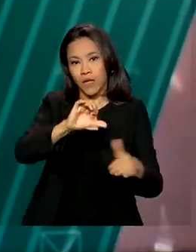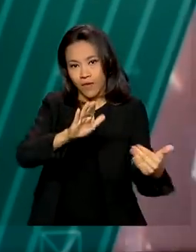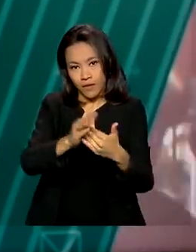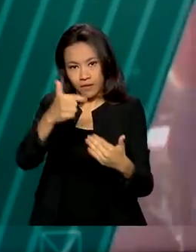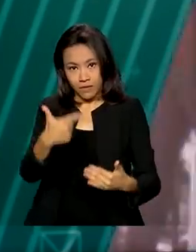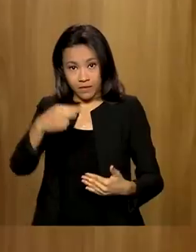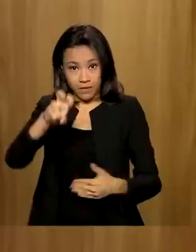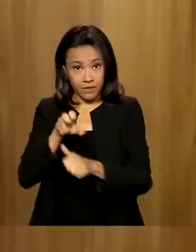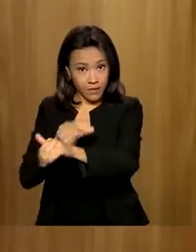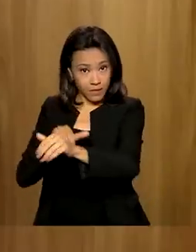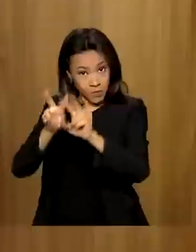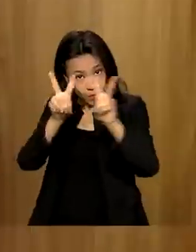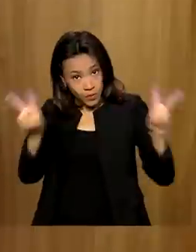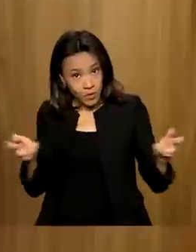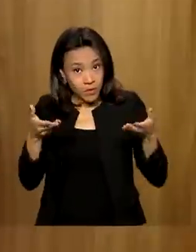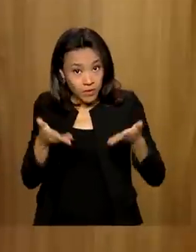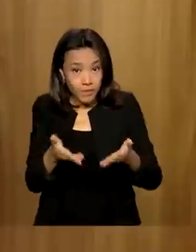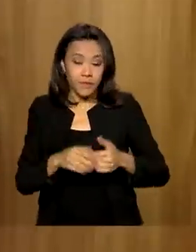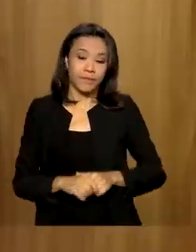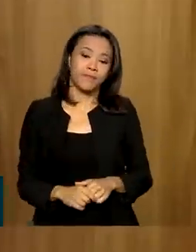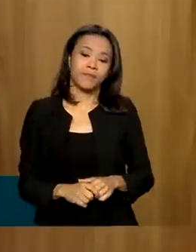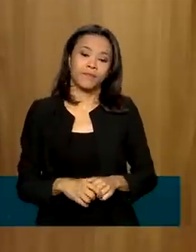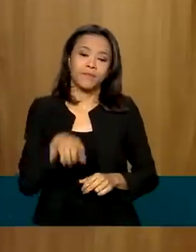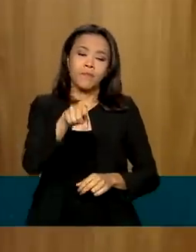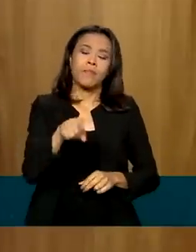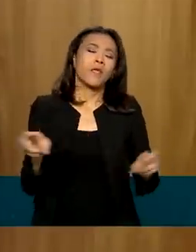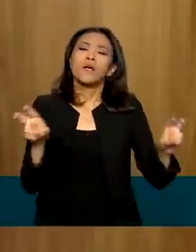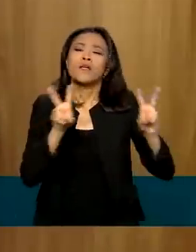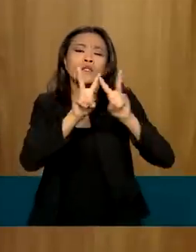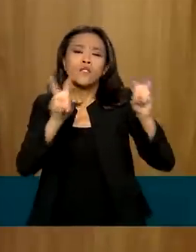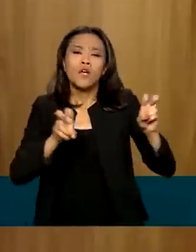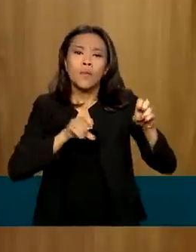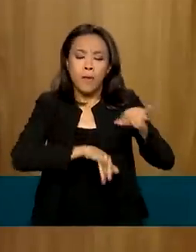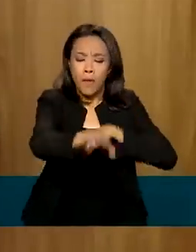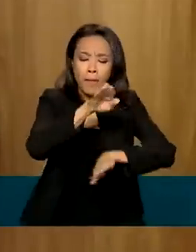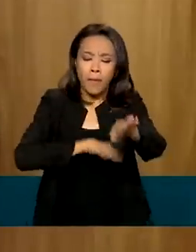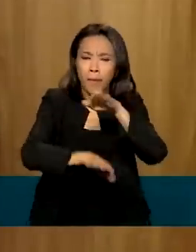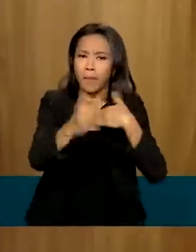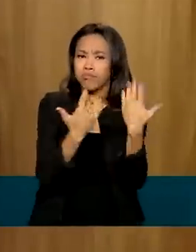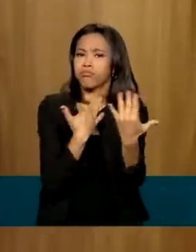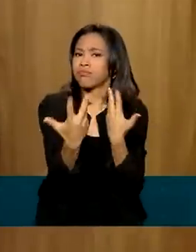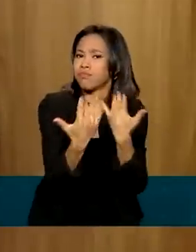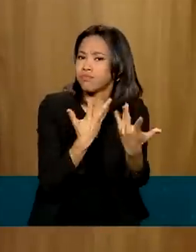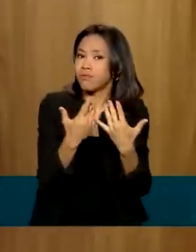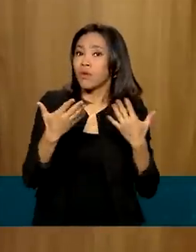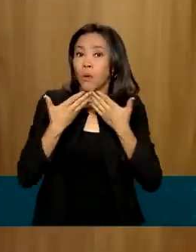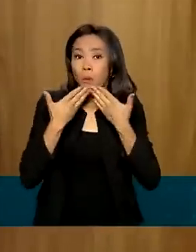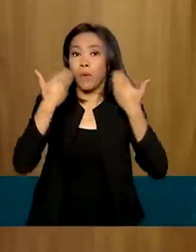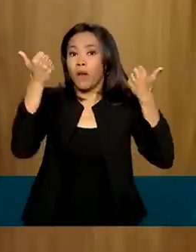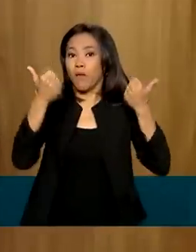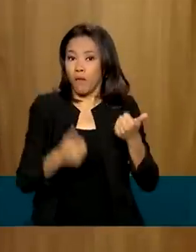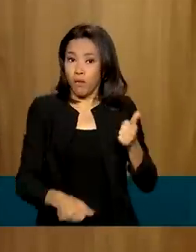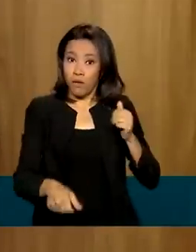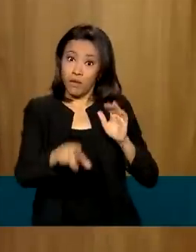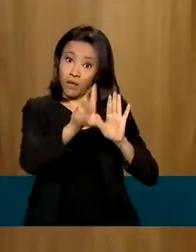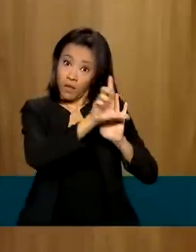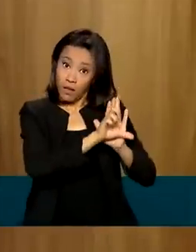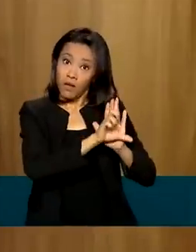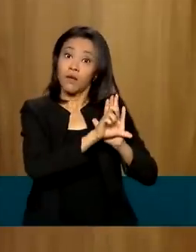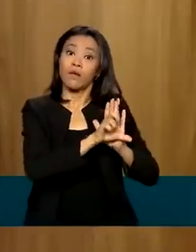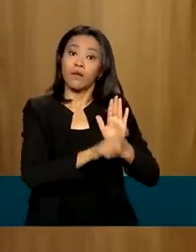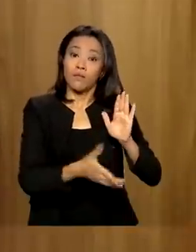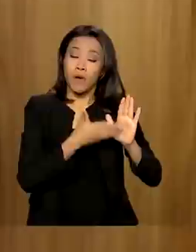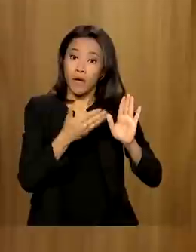setembro. A principal discussão da Semana da Mobilidade foi o aprimoramento da legislação, para a gente poder fazer um novo marco